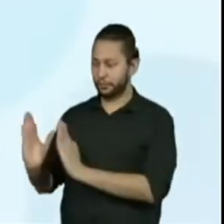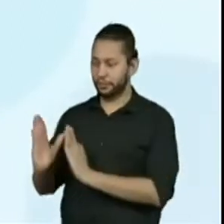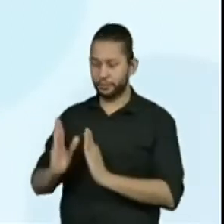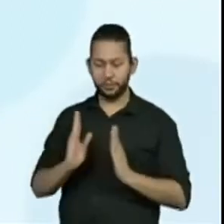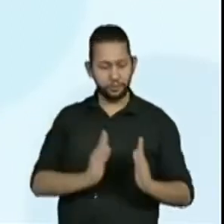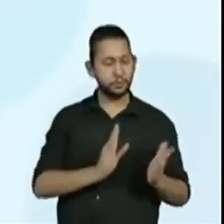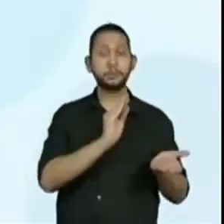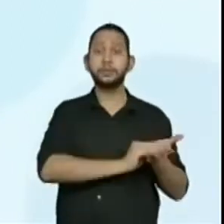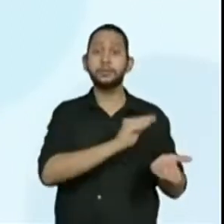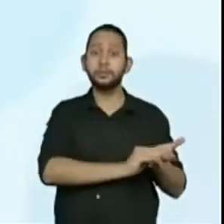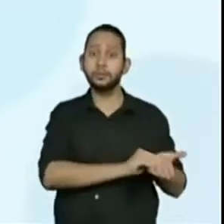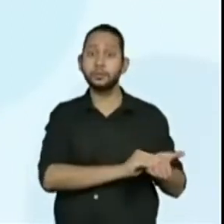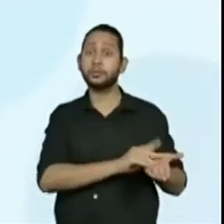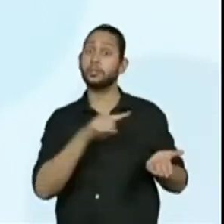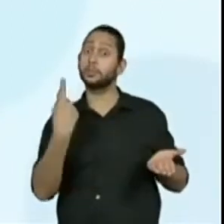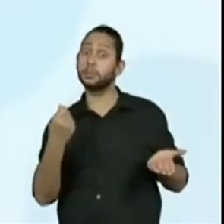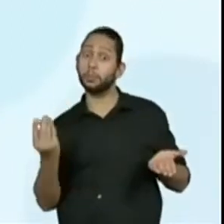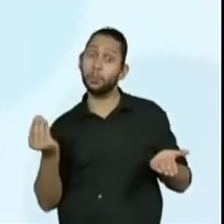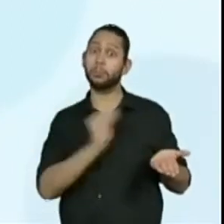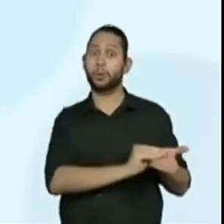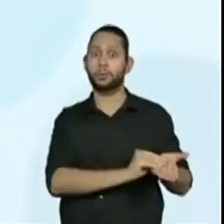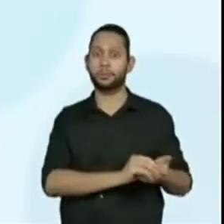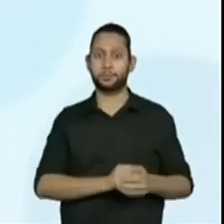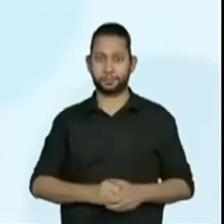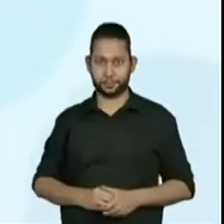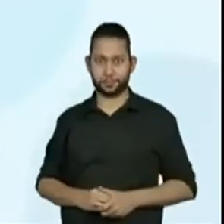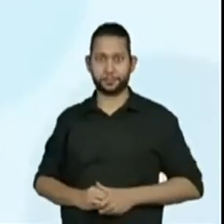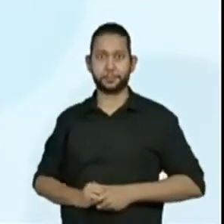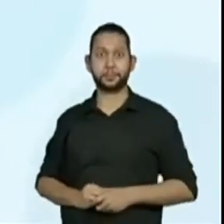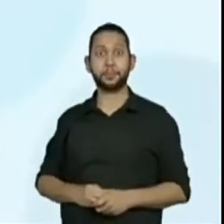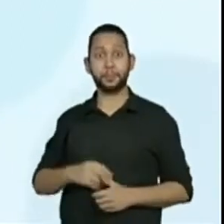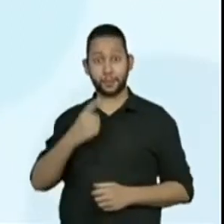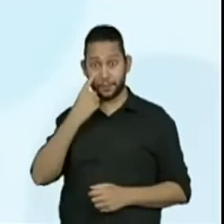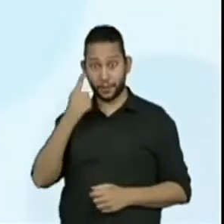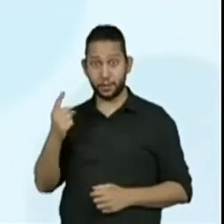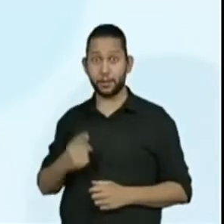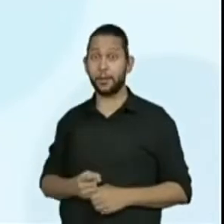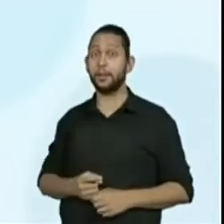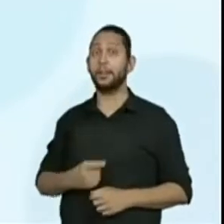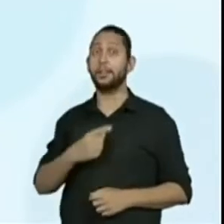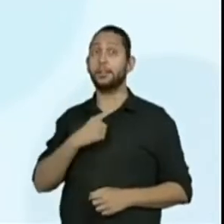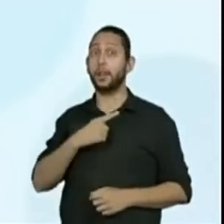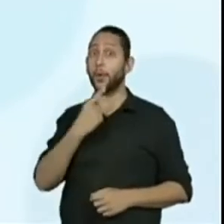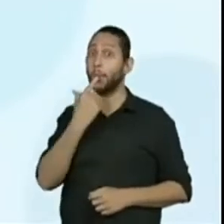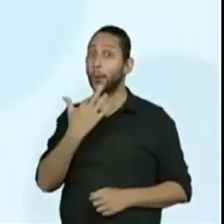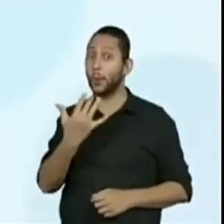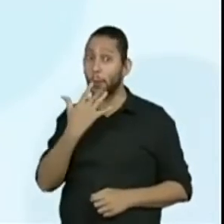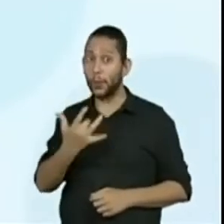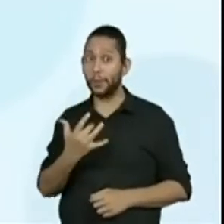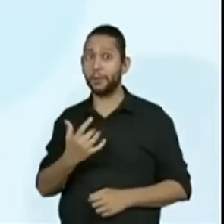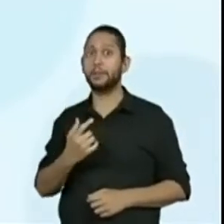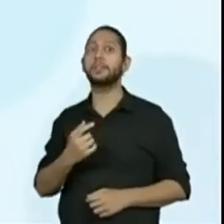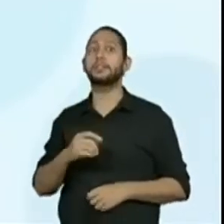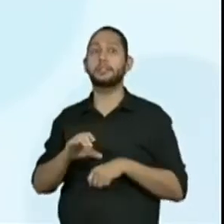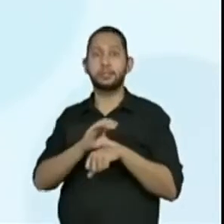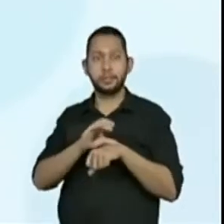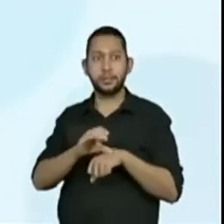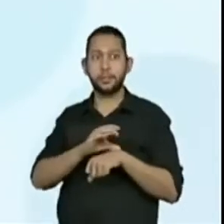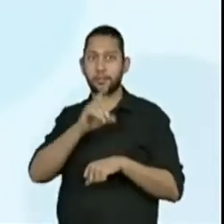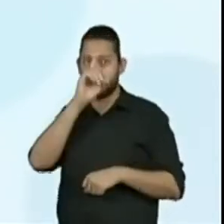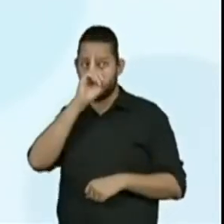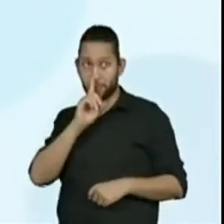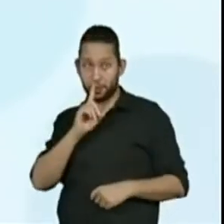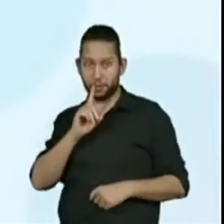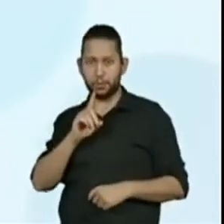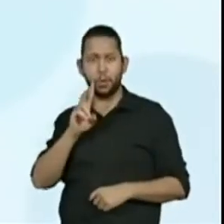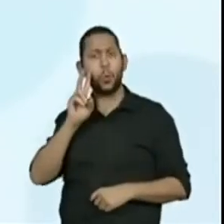numéricas. 1. Complete as cartelas coloridas de cada sequência com os números